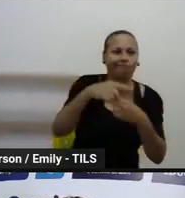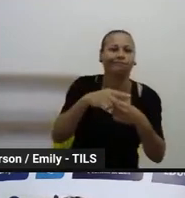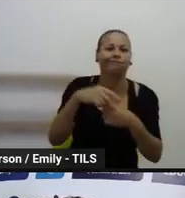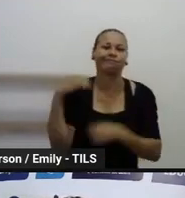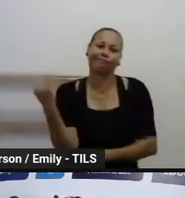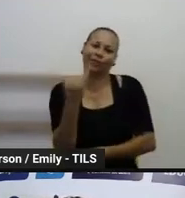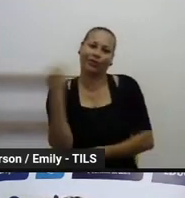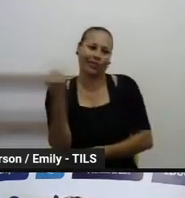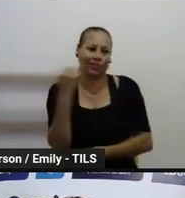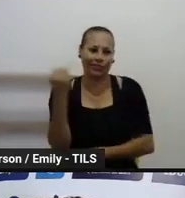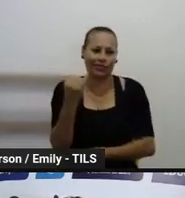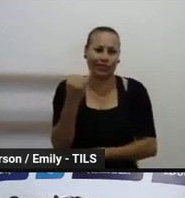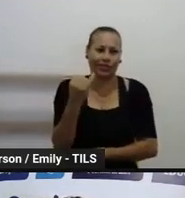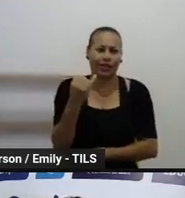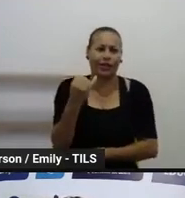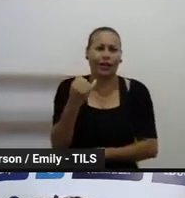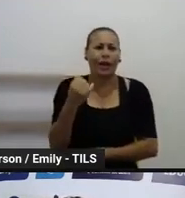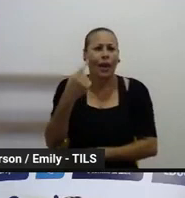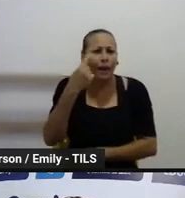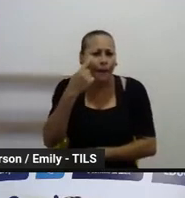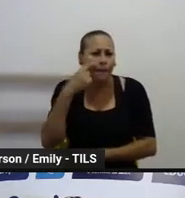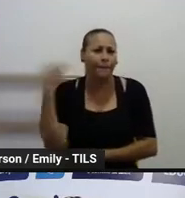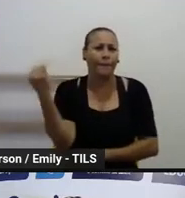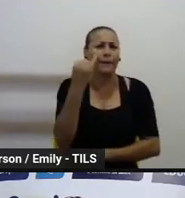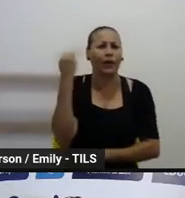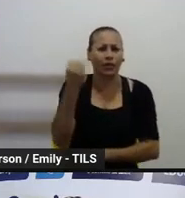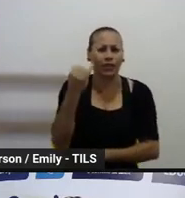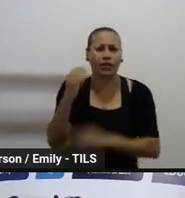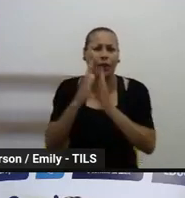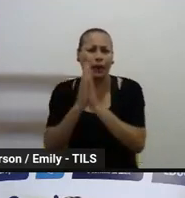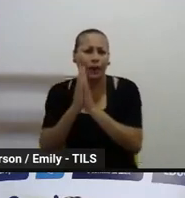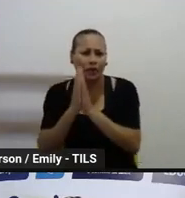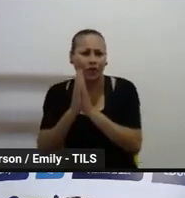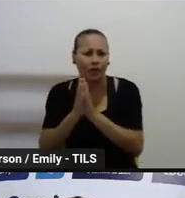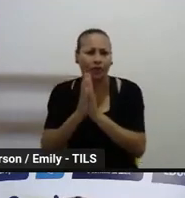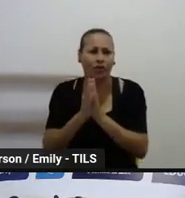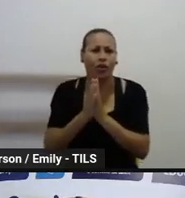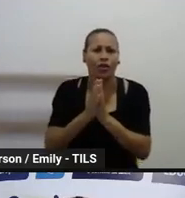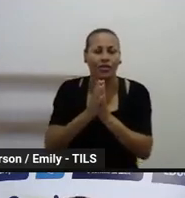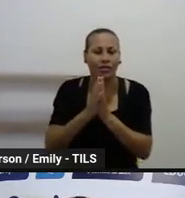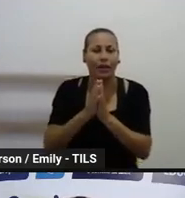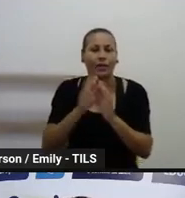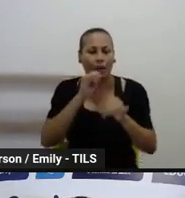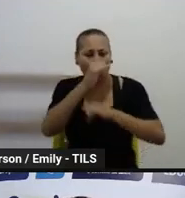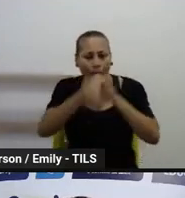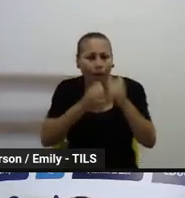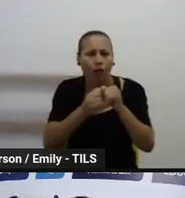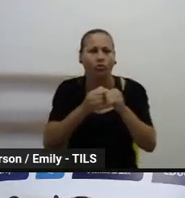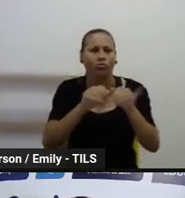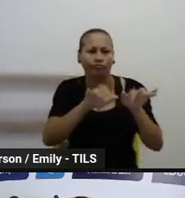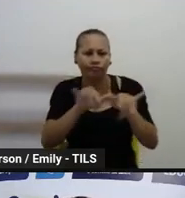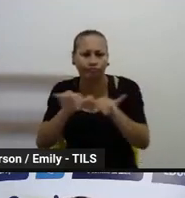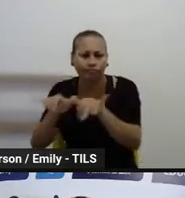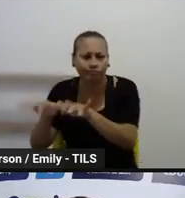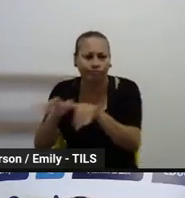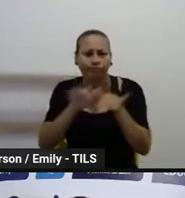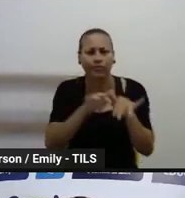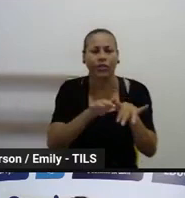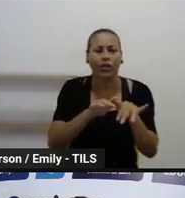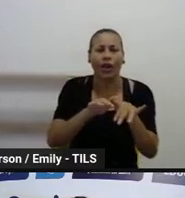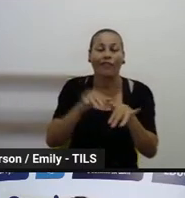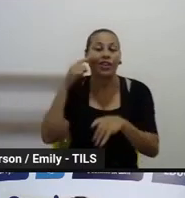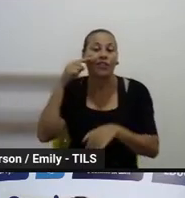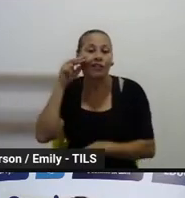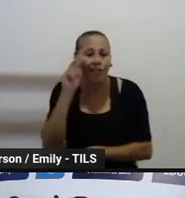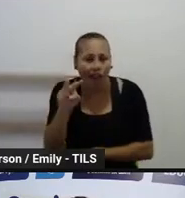anotem esse e-mail, entrem em contato, a nossa ideia é exatamente ver como a gente consegue estar dando esse suporte